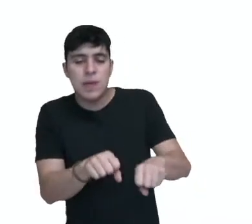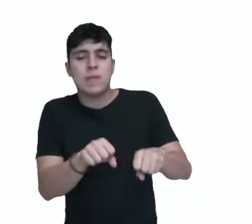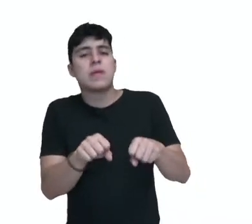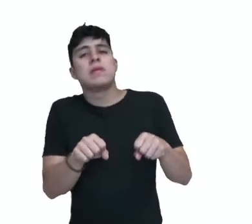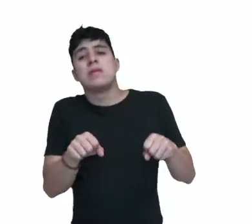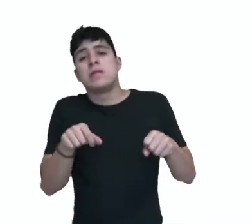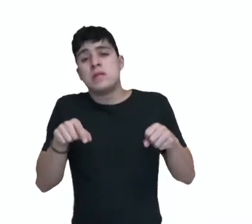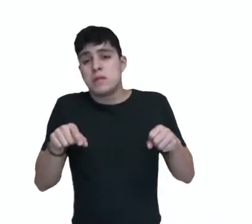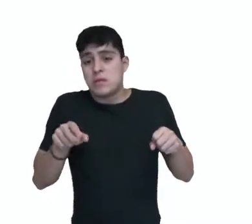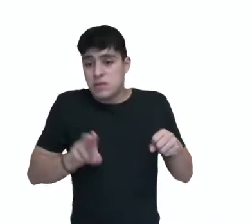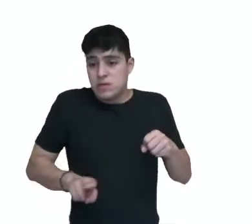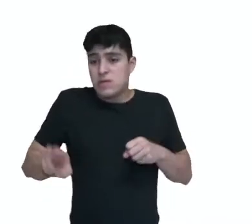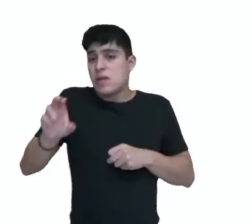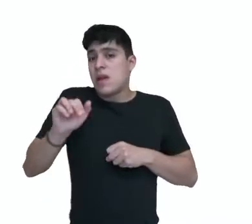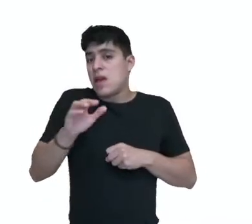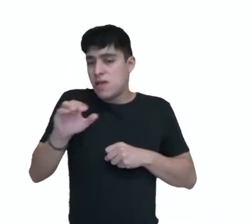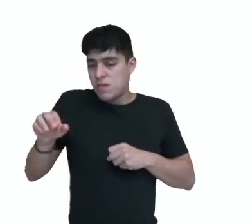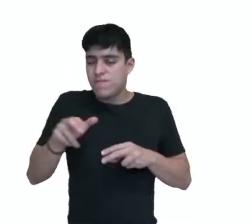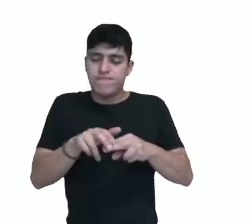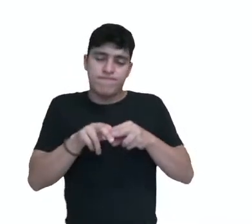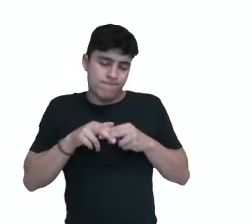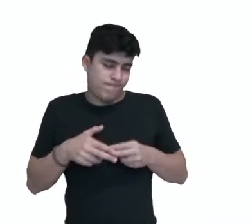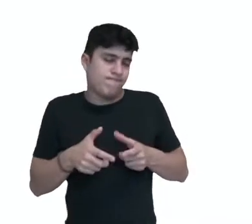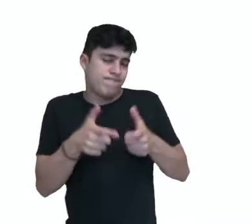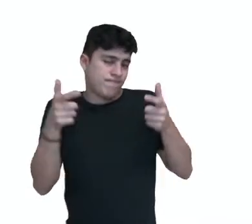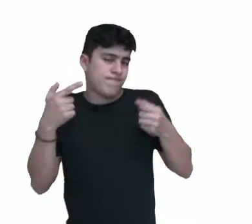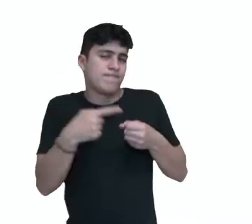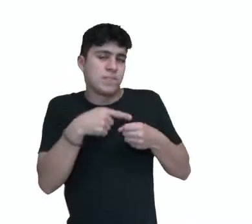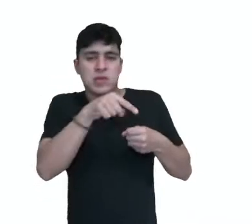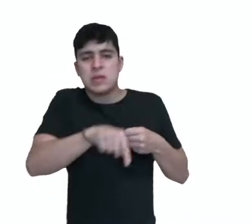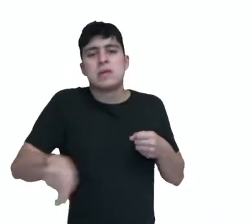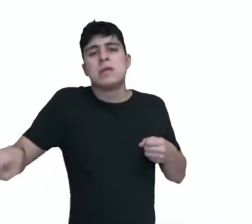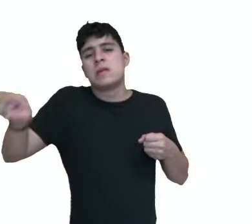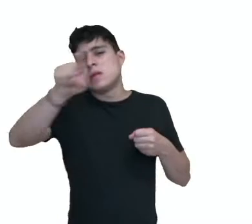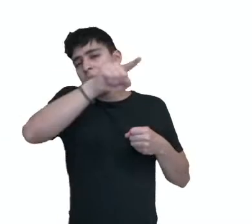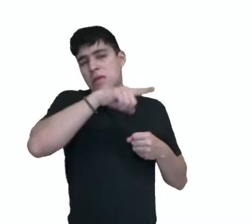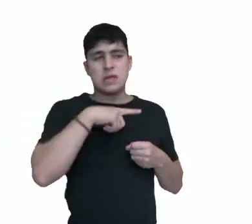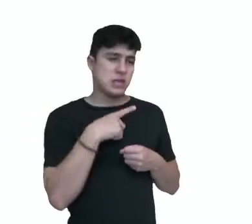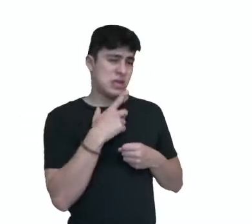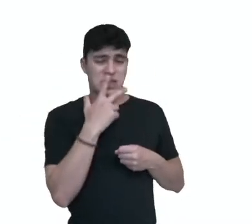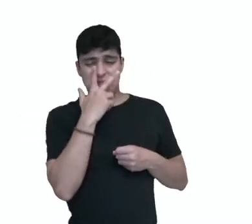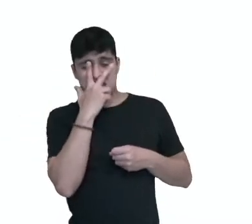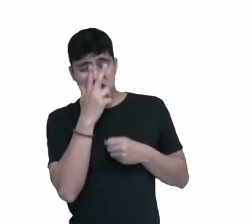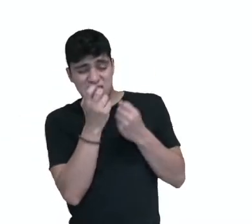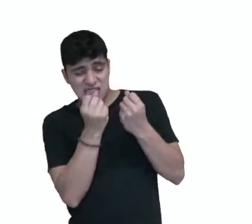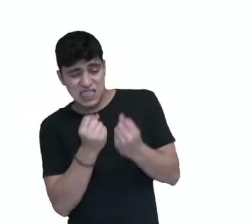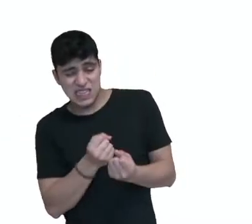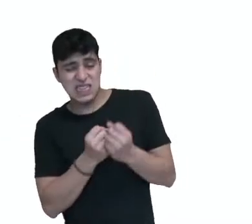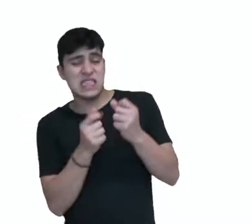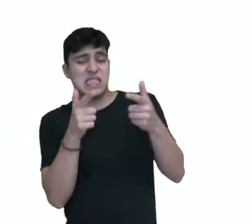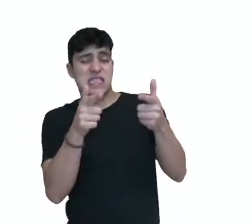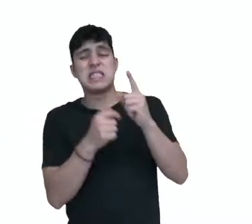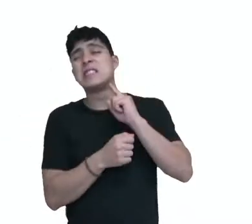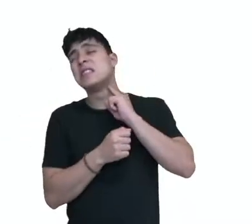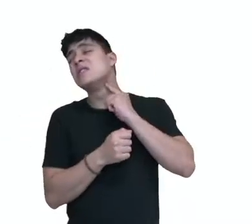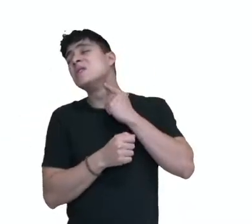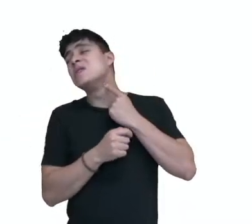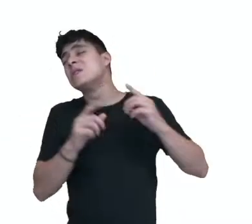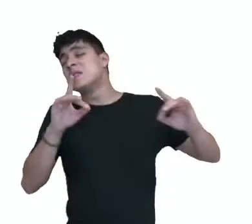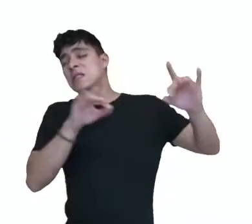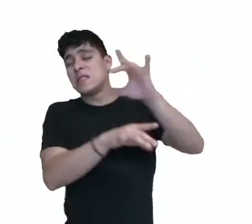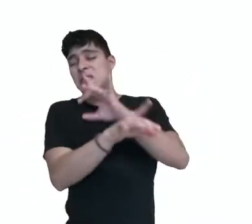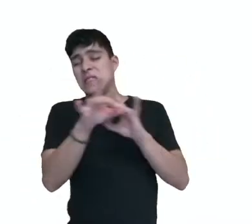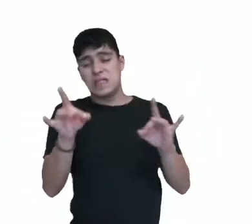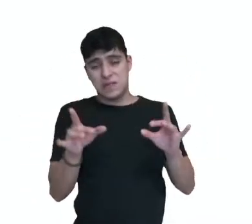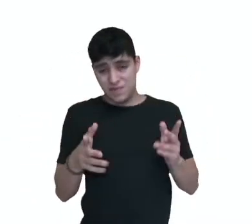de poluição e por isso que muitas vezes essa região de Pittsburgh, por exemplo, tem um apelido de cidade da ferrugem, porque